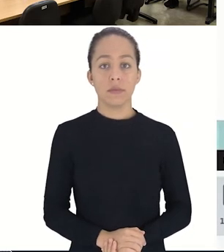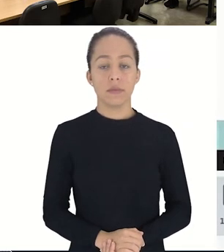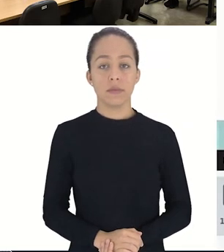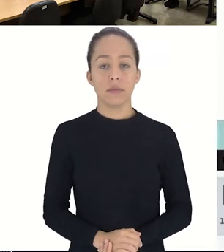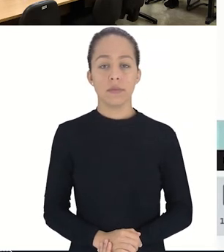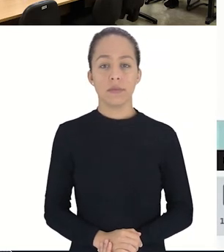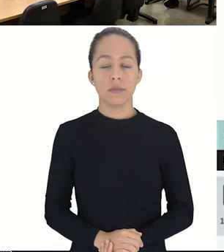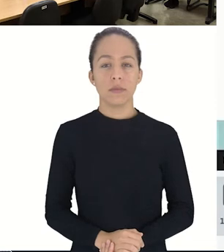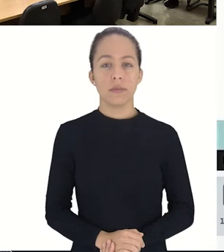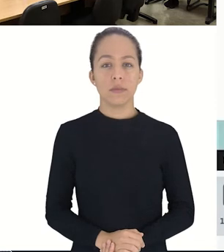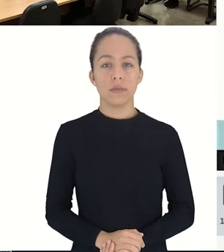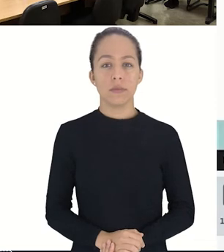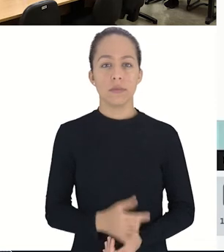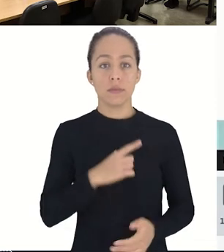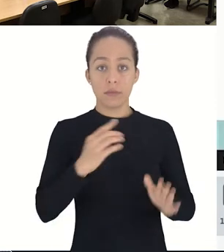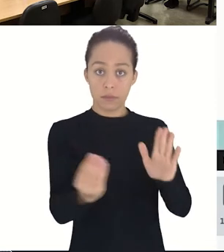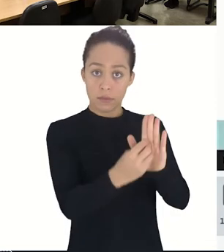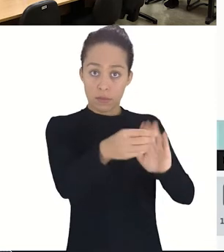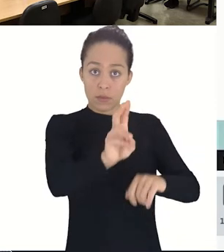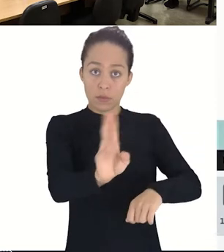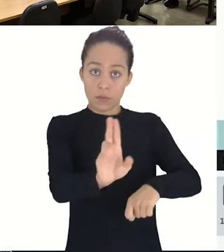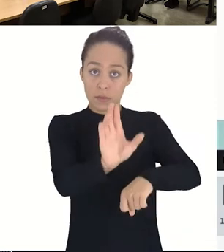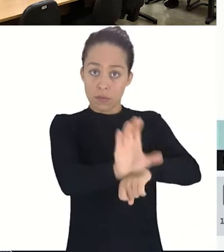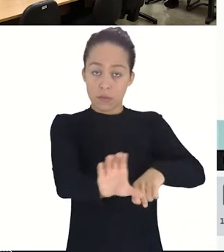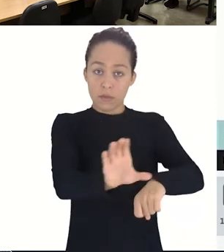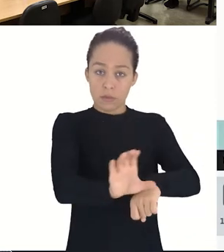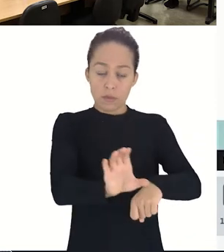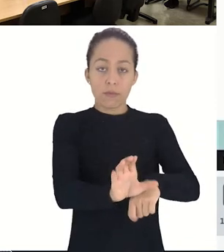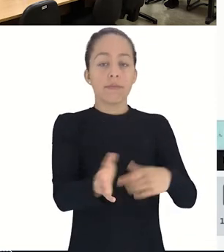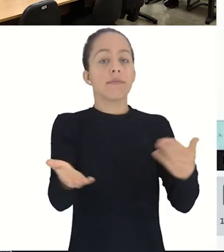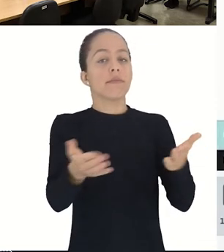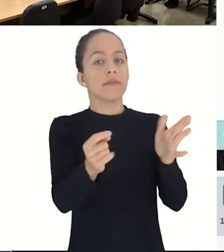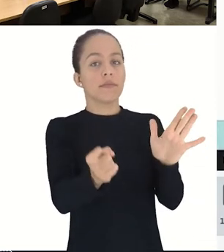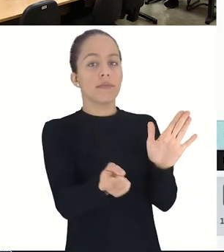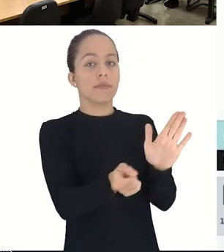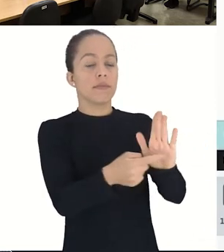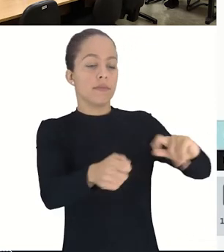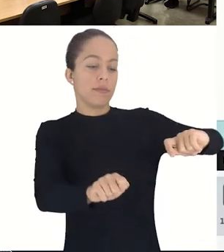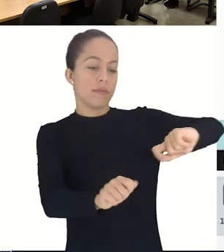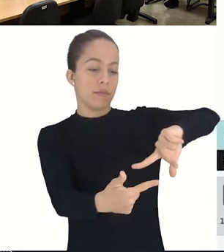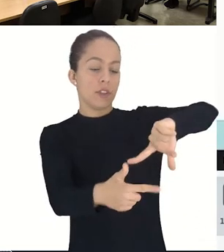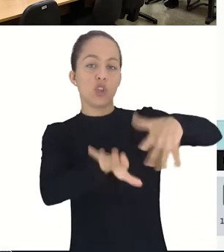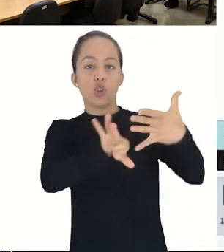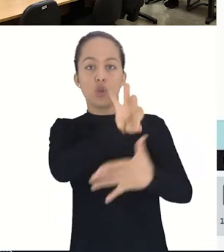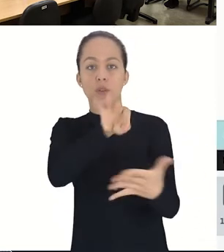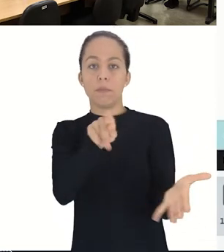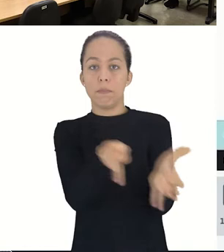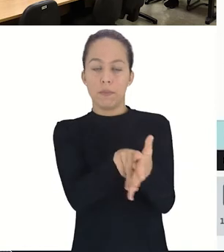Renomei o curso e agora eu vou realizar o sorteio clicando no botão Sortear.